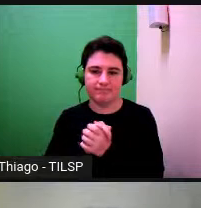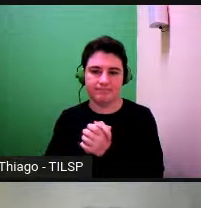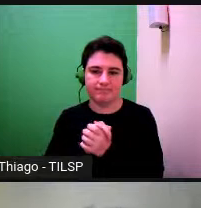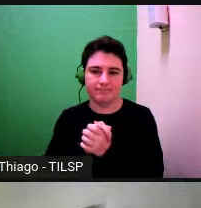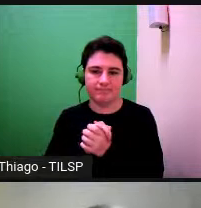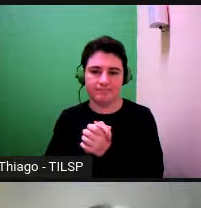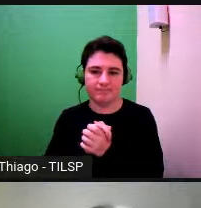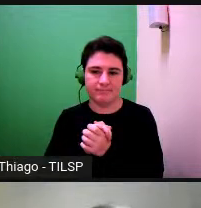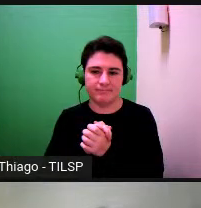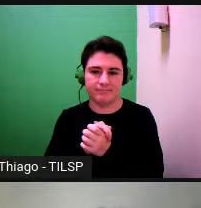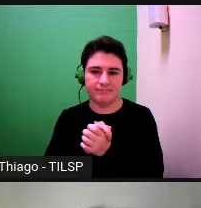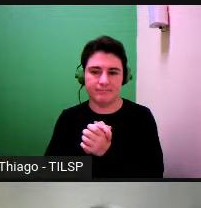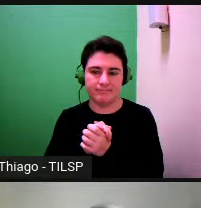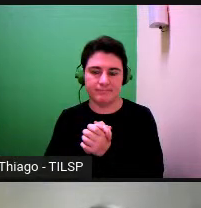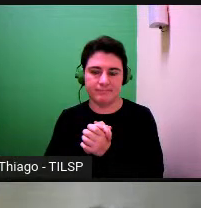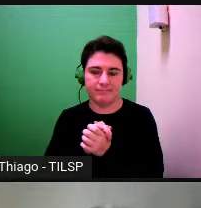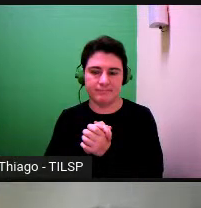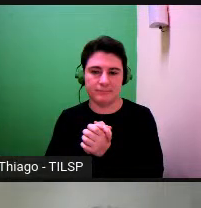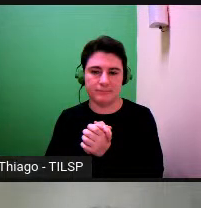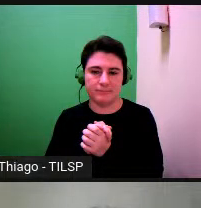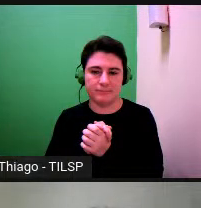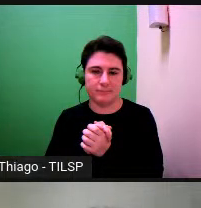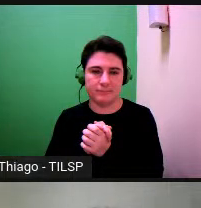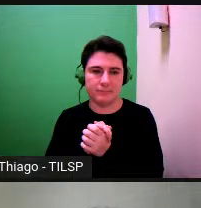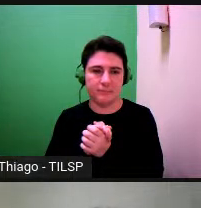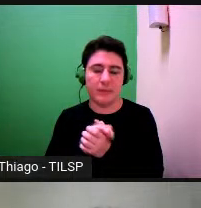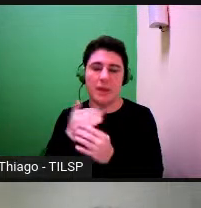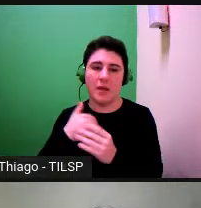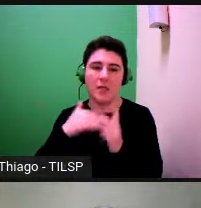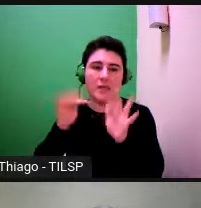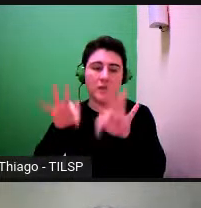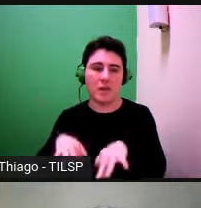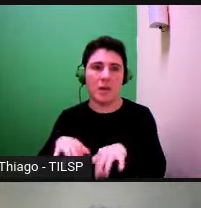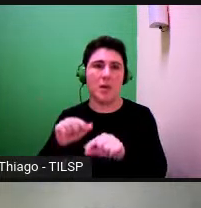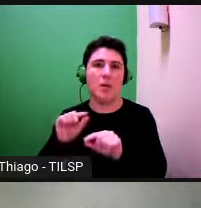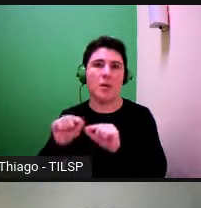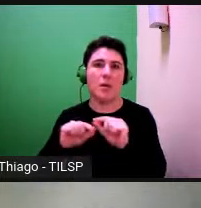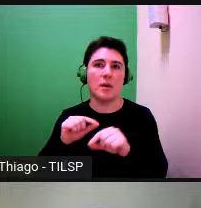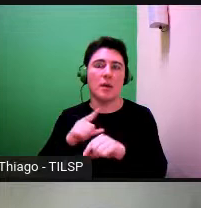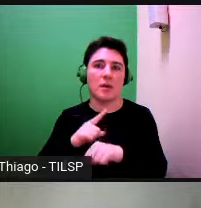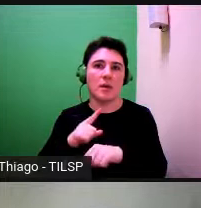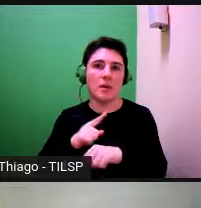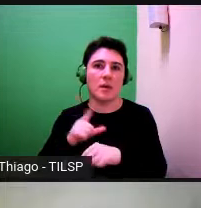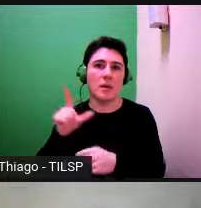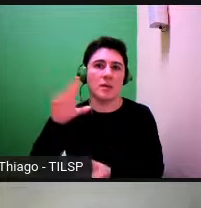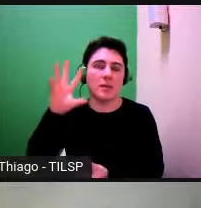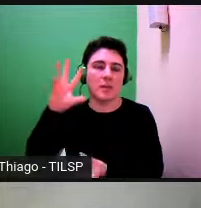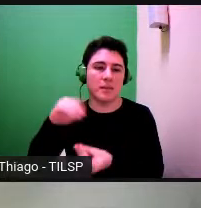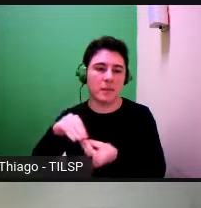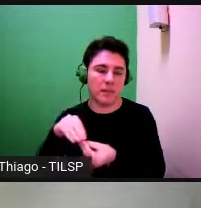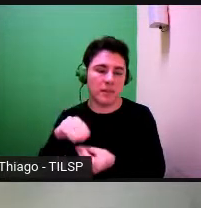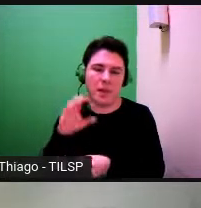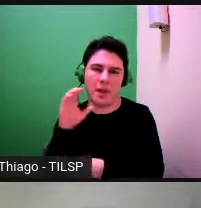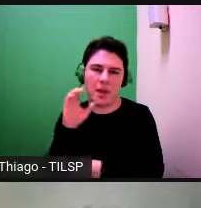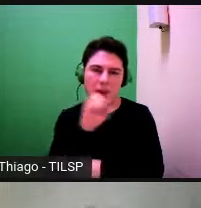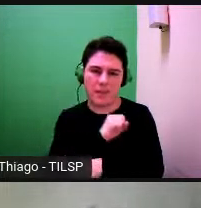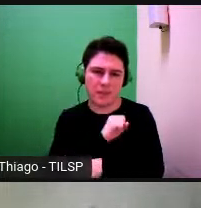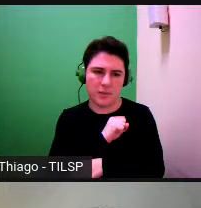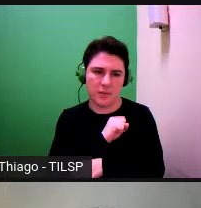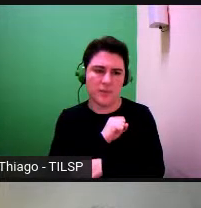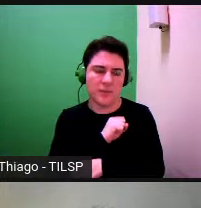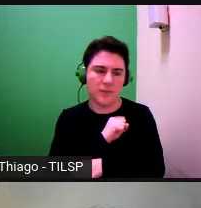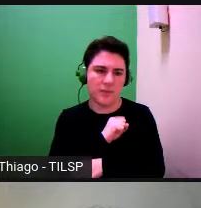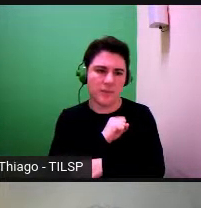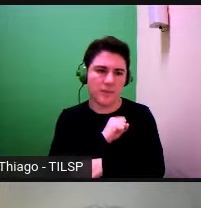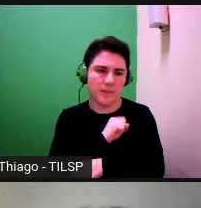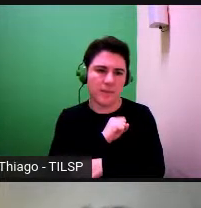termino com devo estar na minha hora termino com uma síntese muito rápida e naturalmente